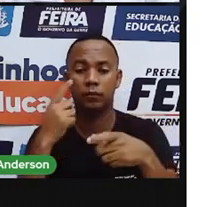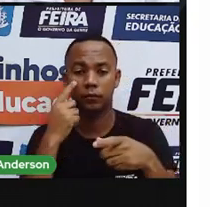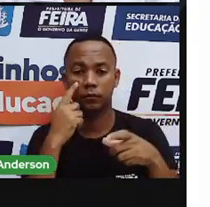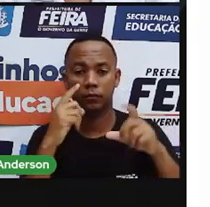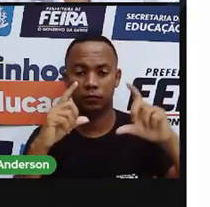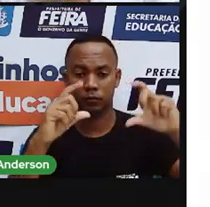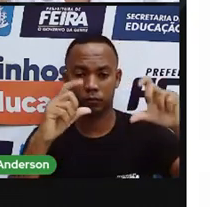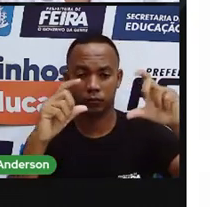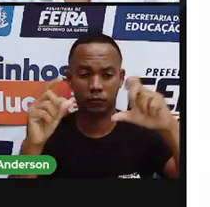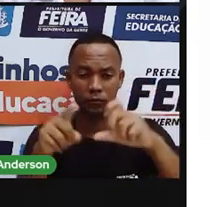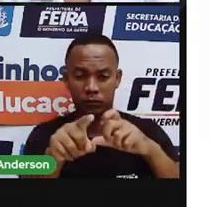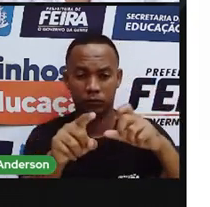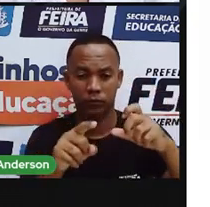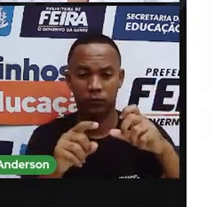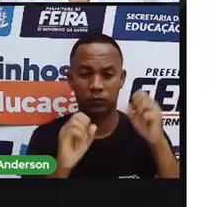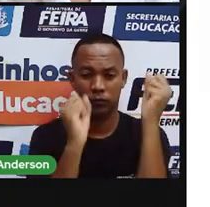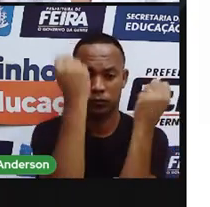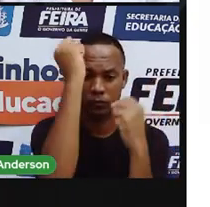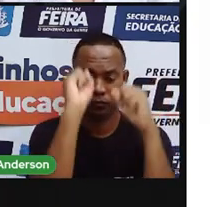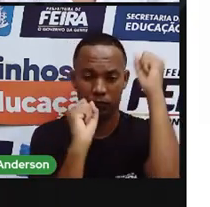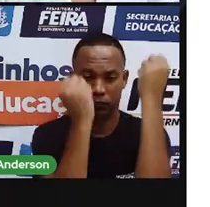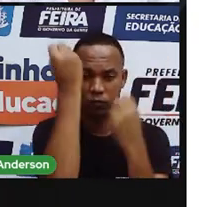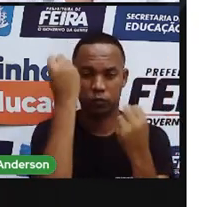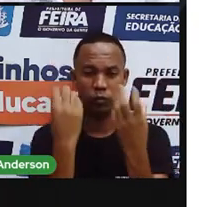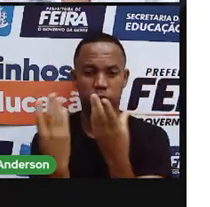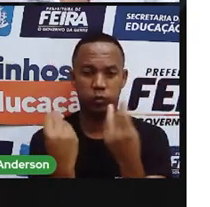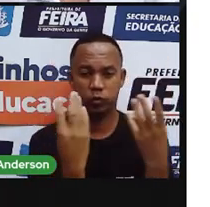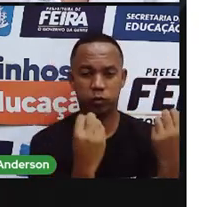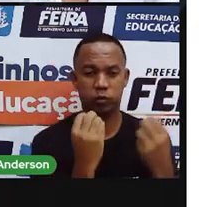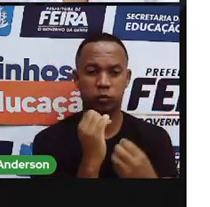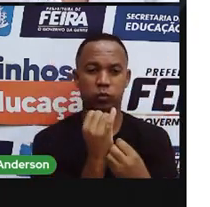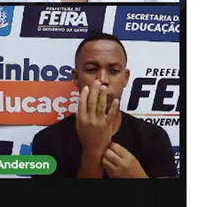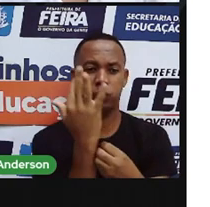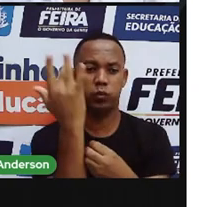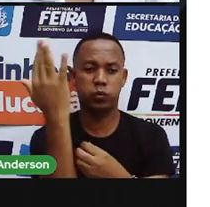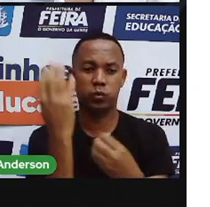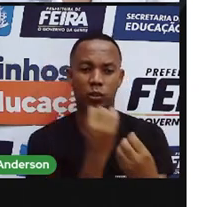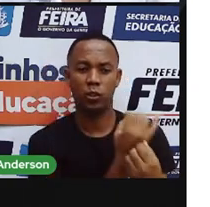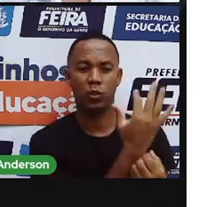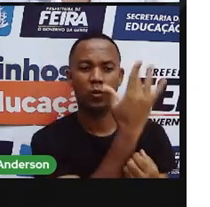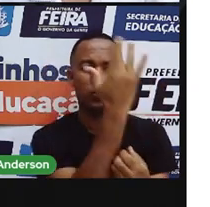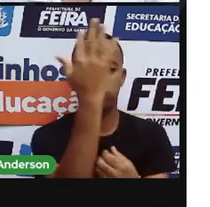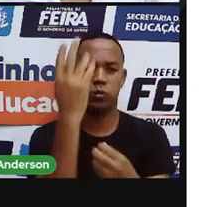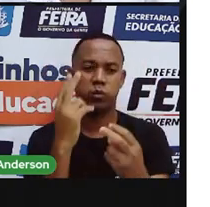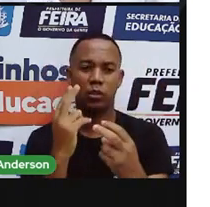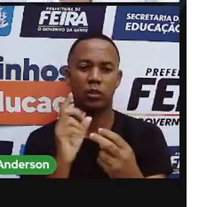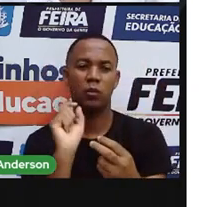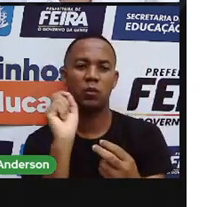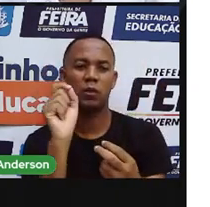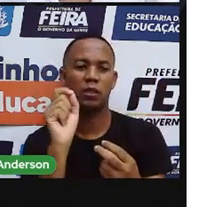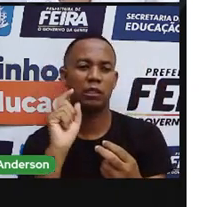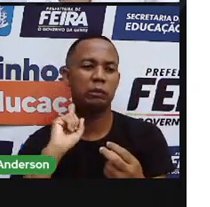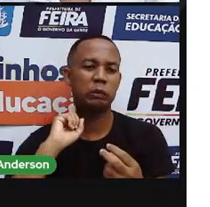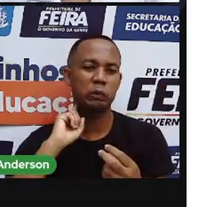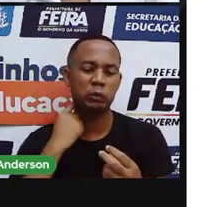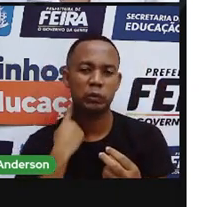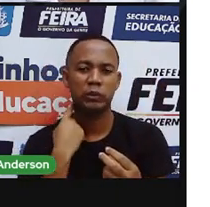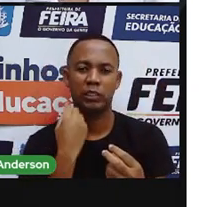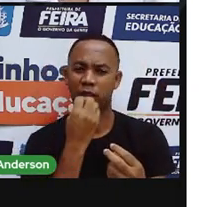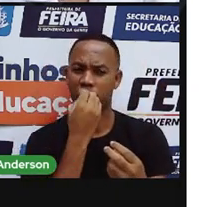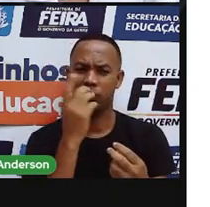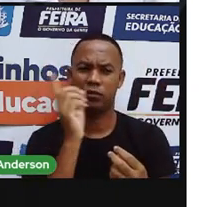imagem. Várias indústrias aí. Experindo. Fumaça. Esse fato prejudica a qualidade do ar.